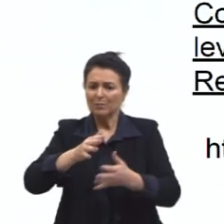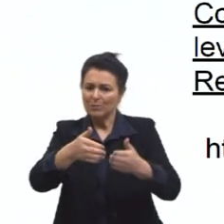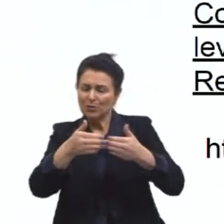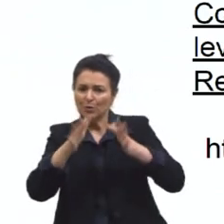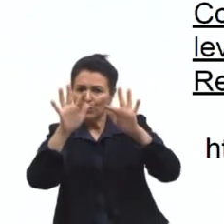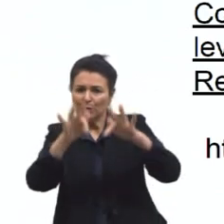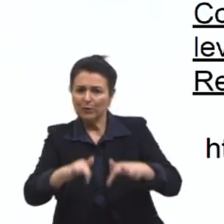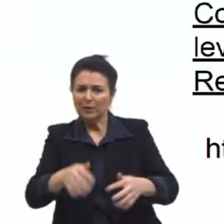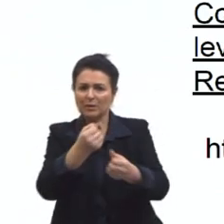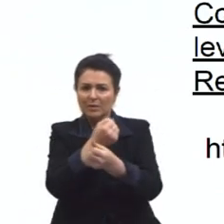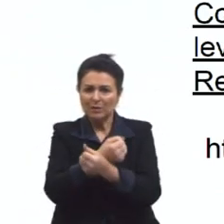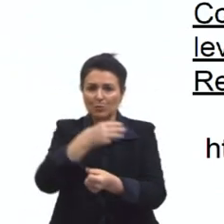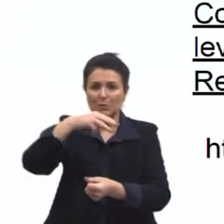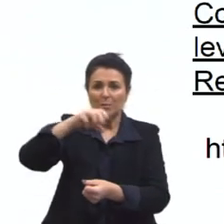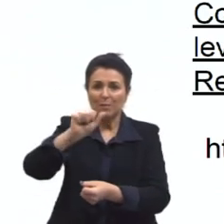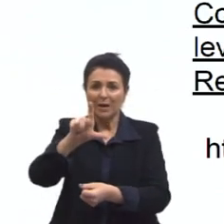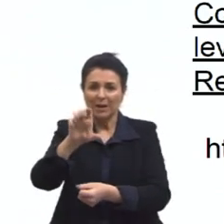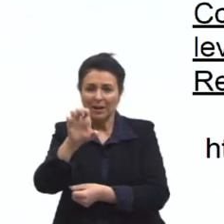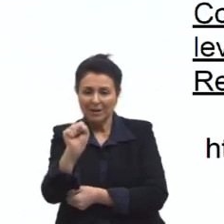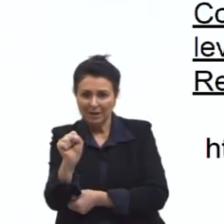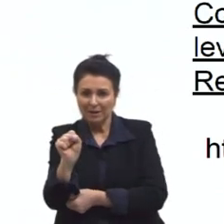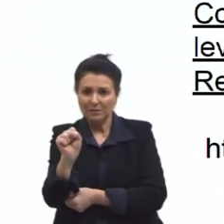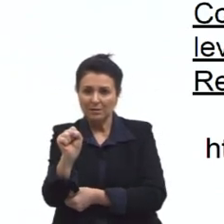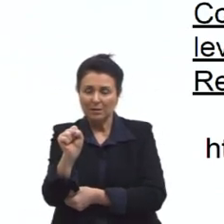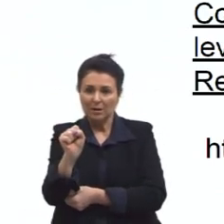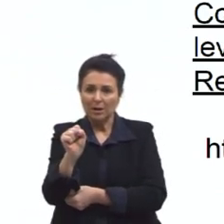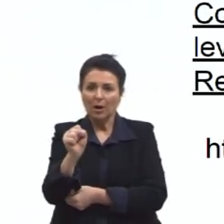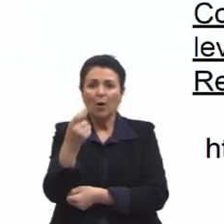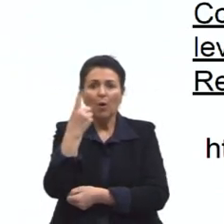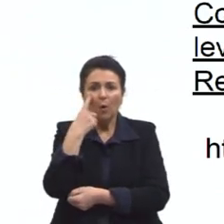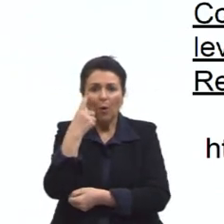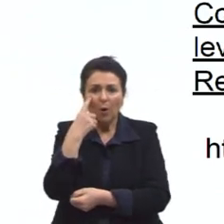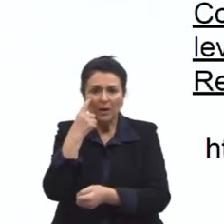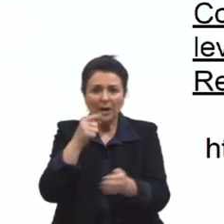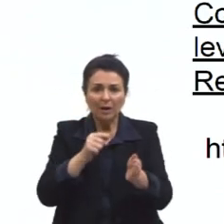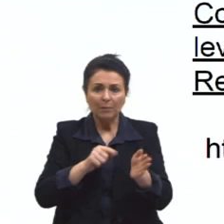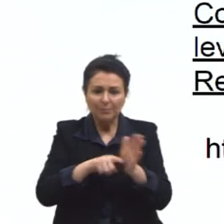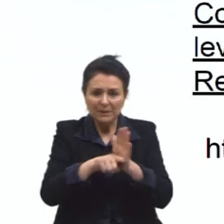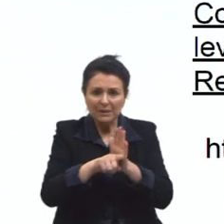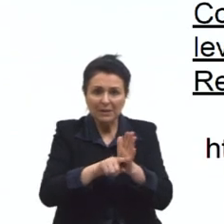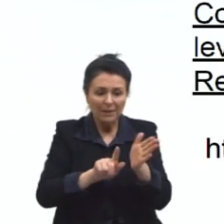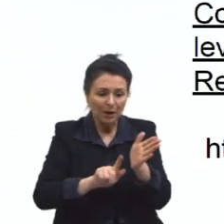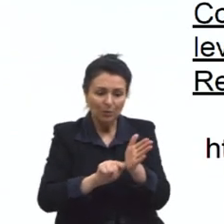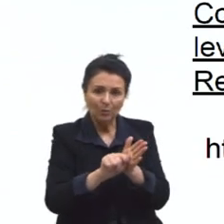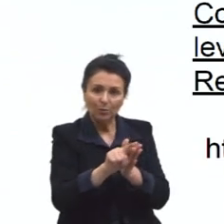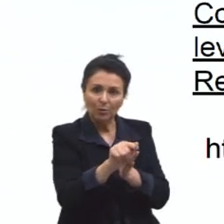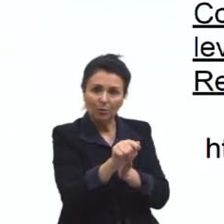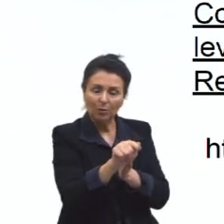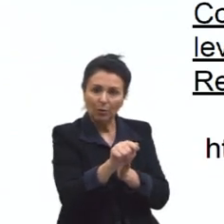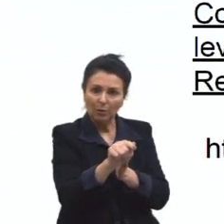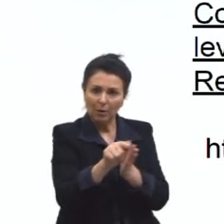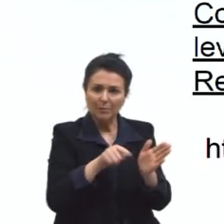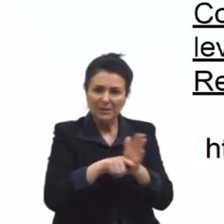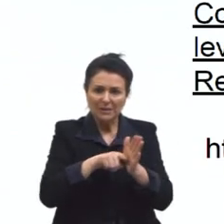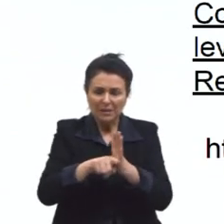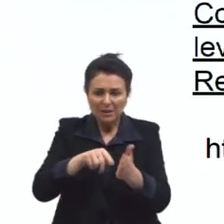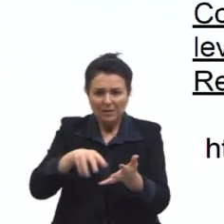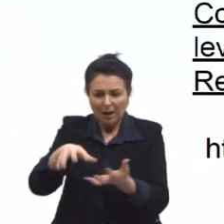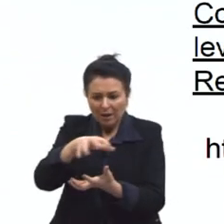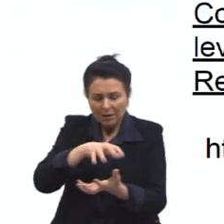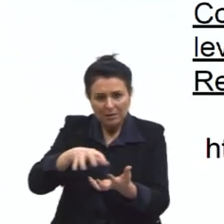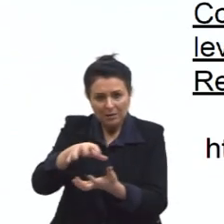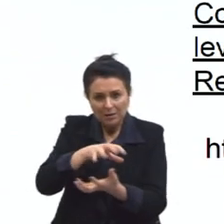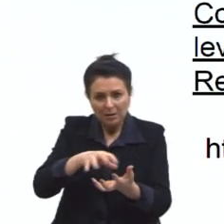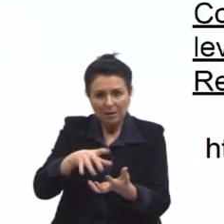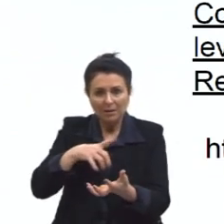a revolta dos malês. lancem esses nomes aí no Google, pesquisem um pouco sobre essas revoltas. Aqui tem um site